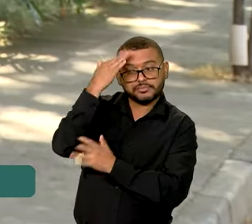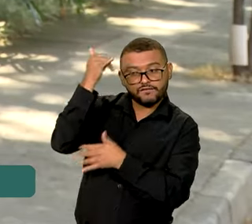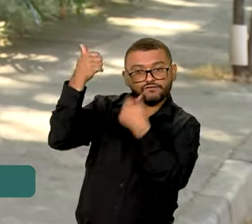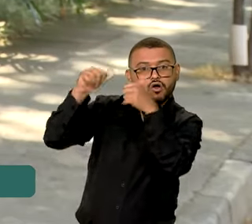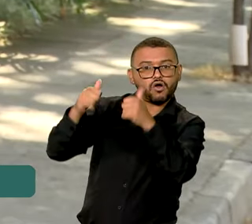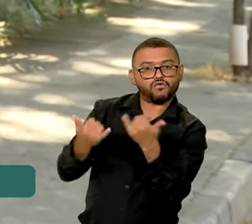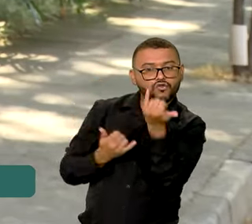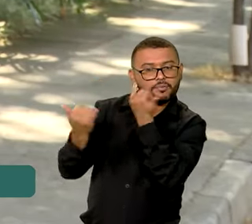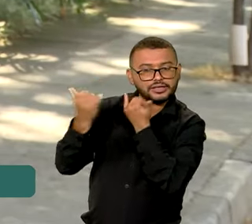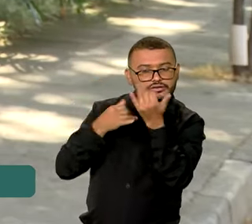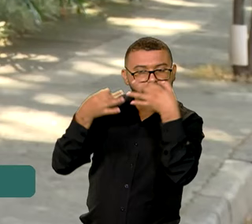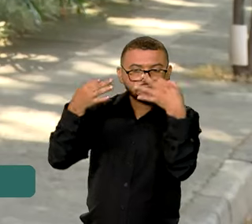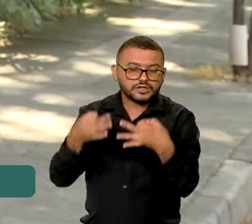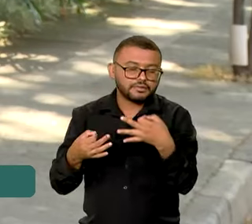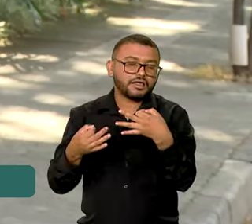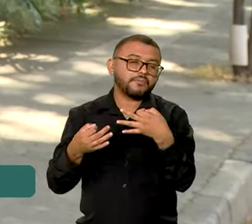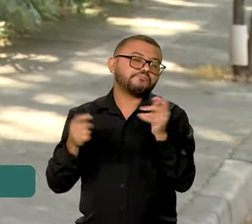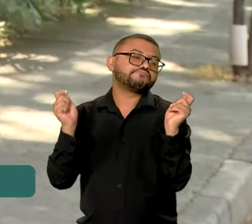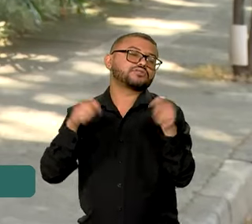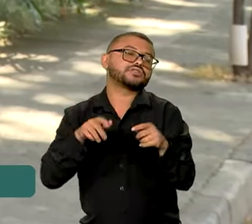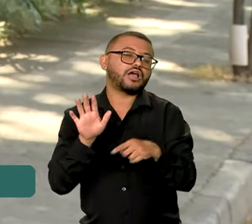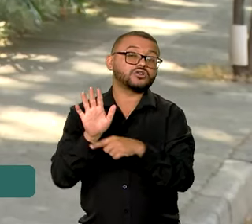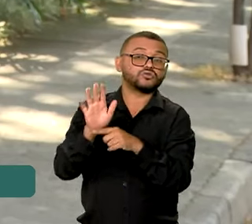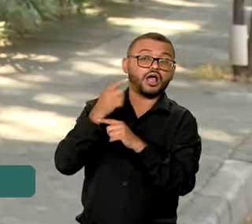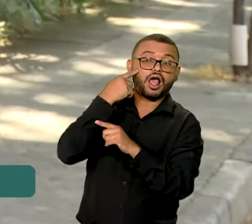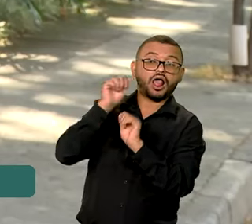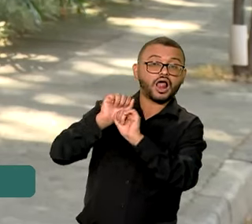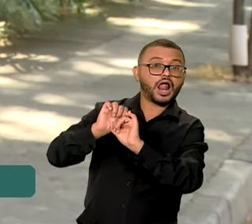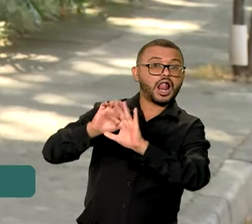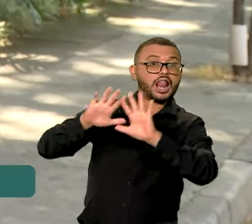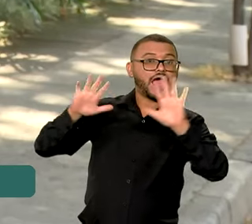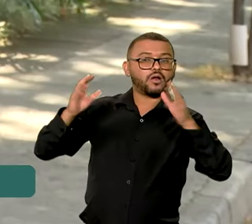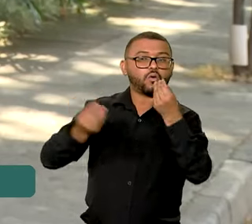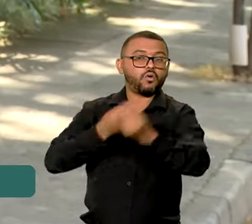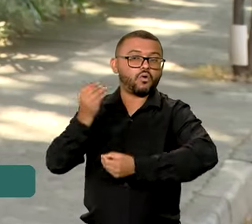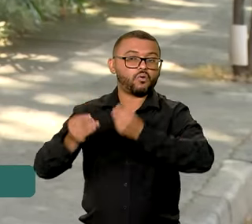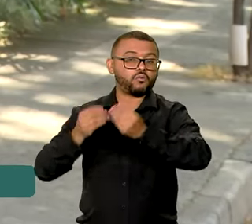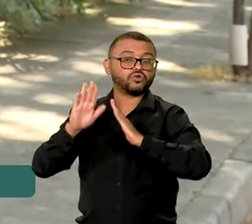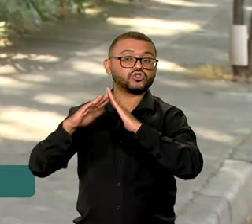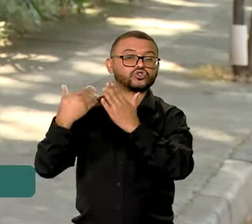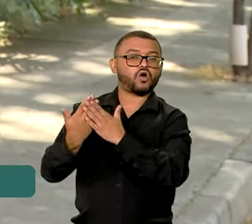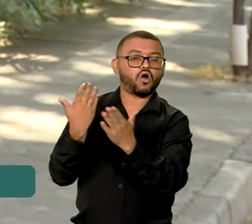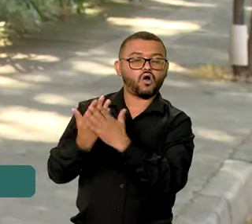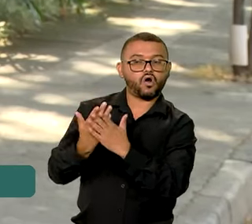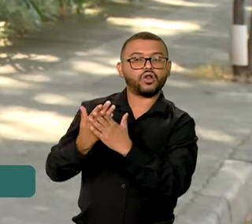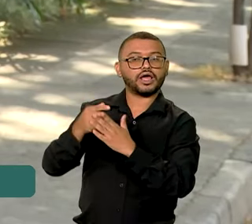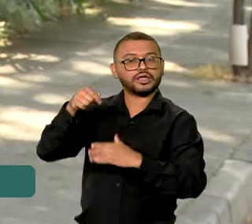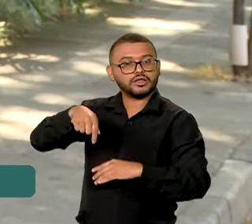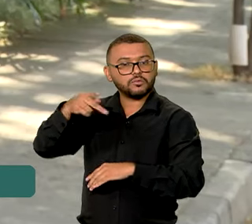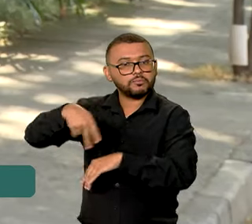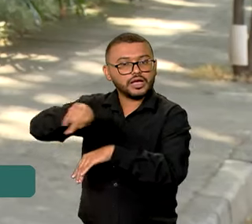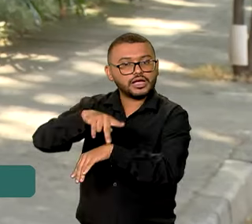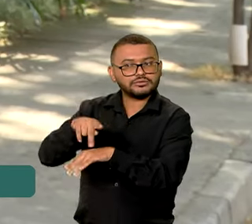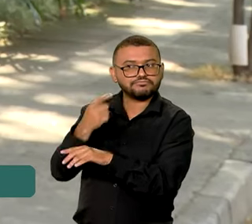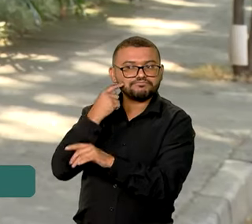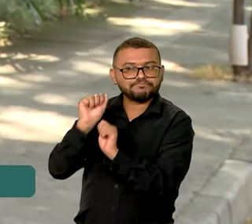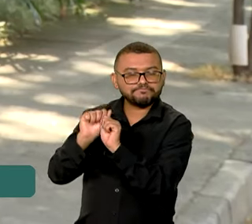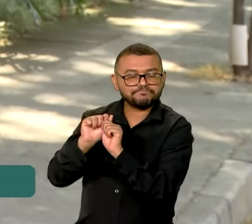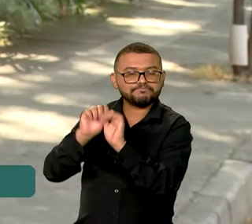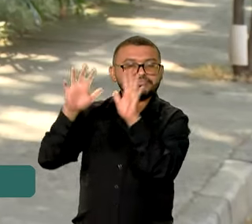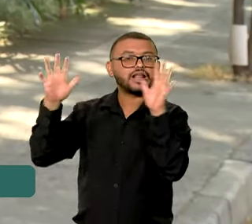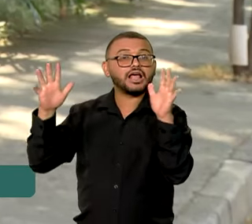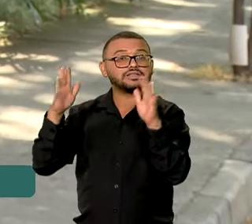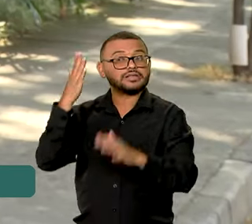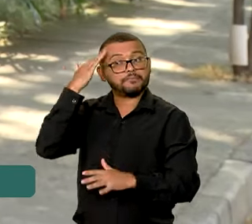informações ajudam a compreender melhor a situação educacional do país e permitem também